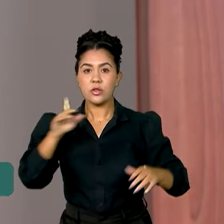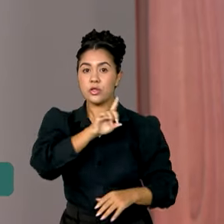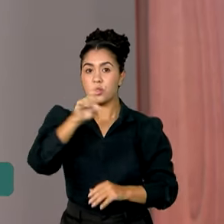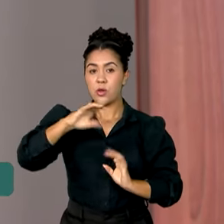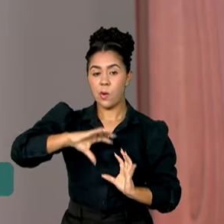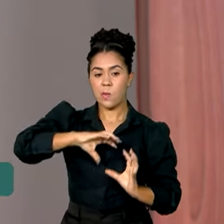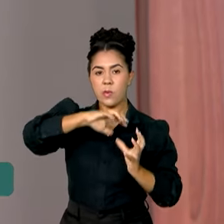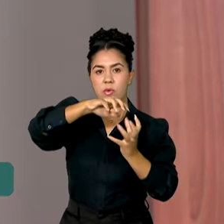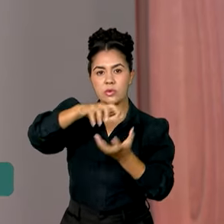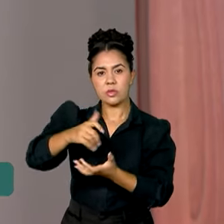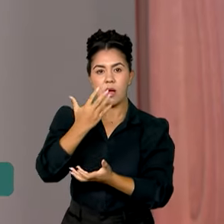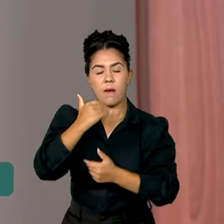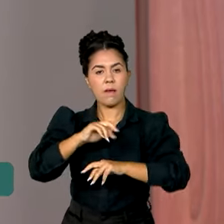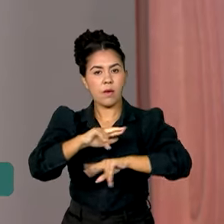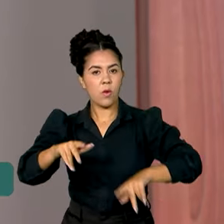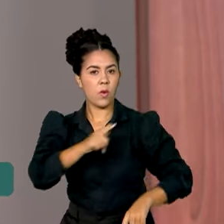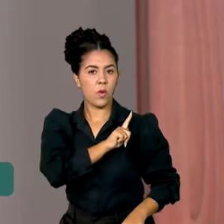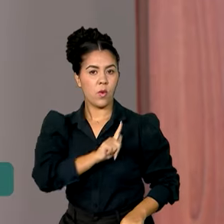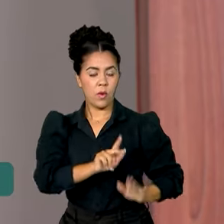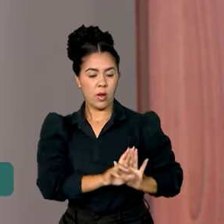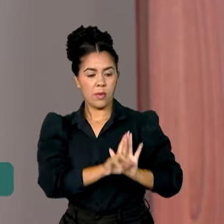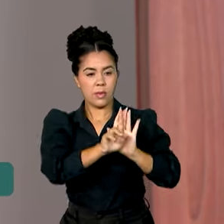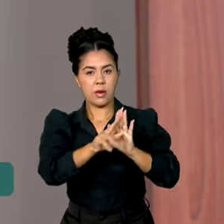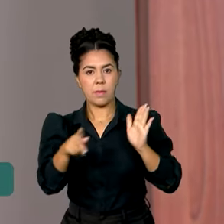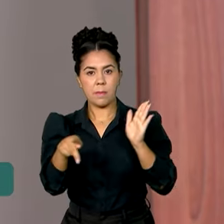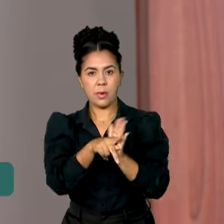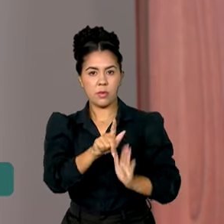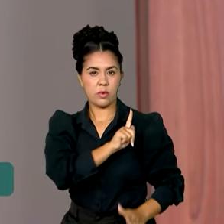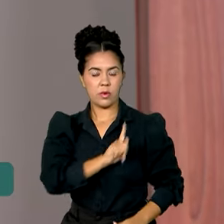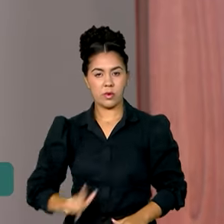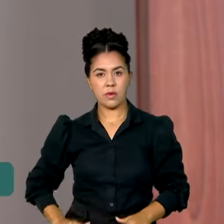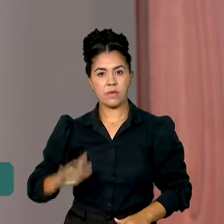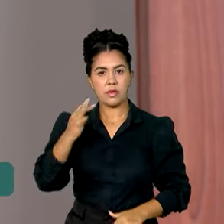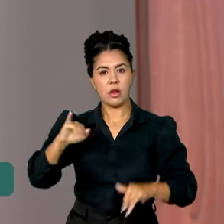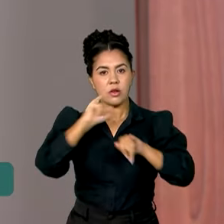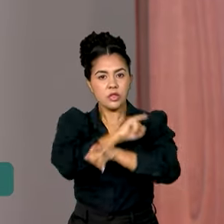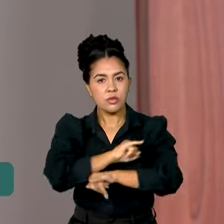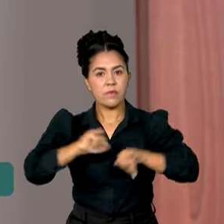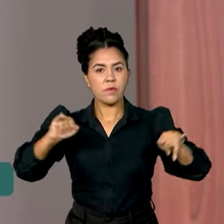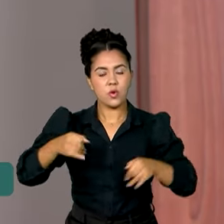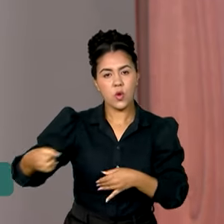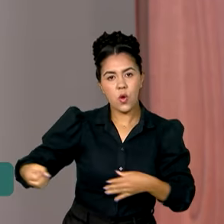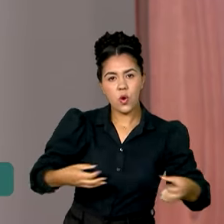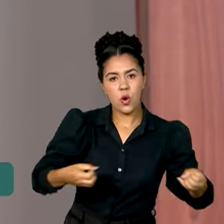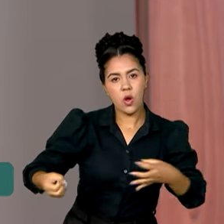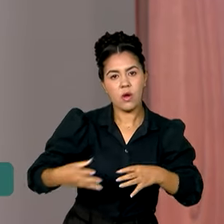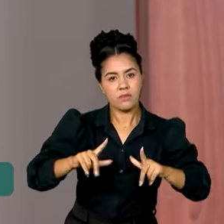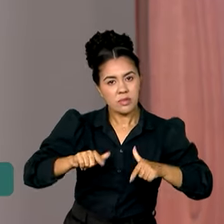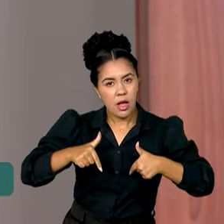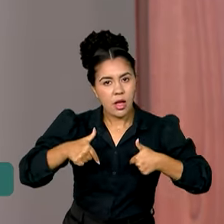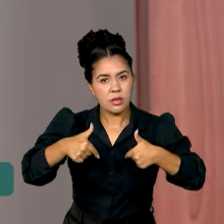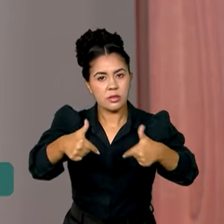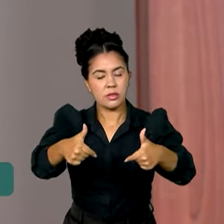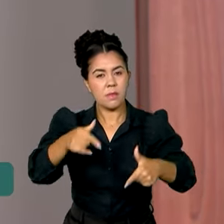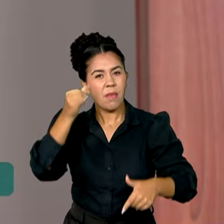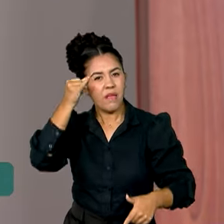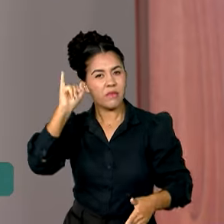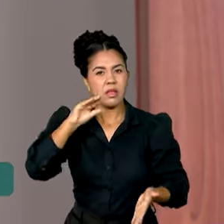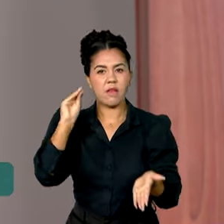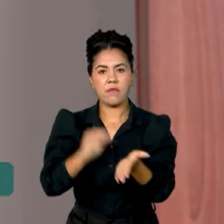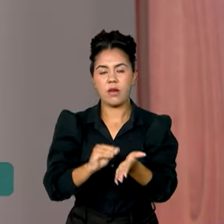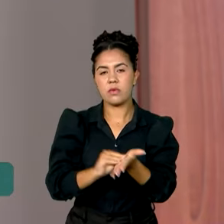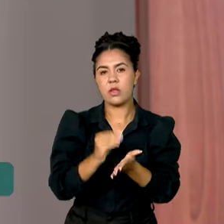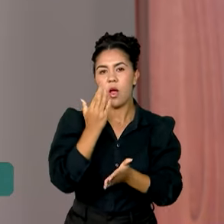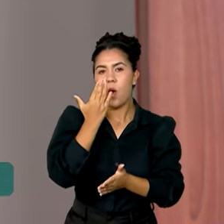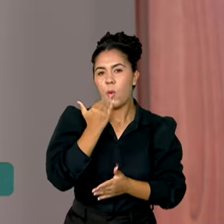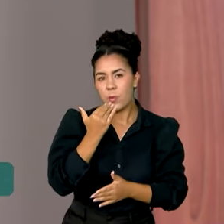da Alimentação, o governo federal anunciou novas medidas para garantir que não falte alimento no prato de nenhum brasileiro. E